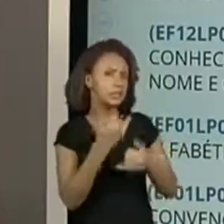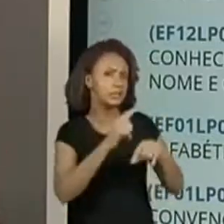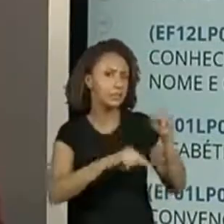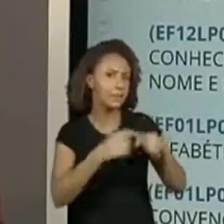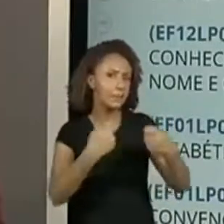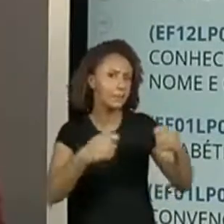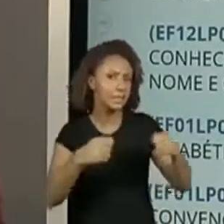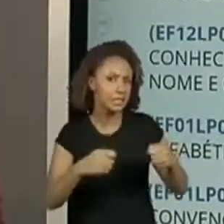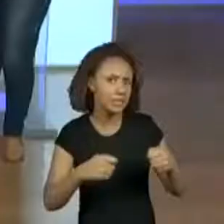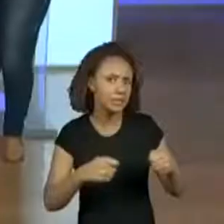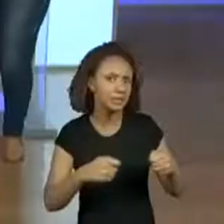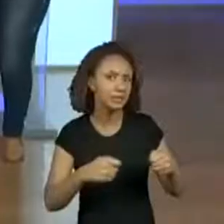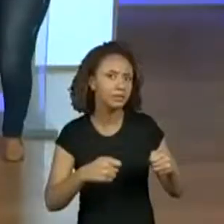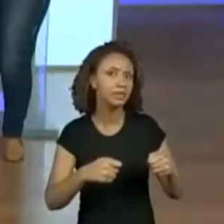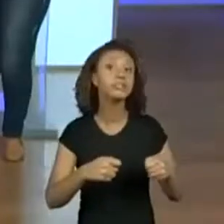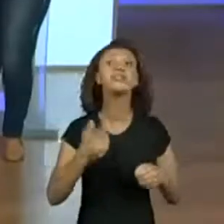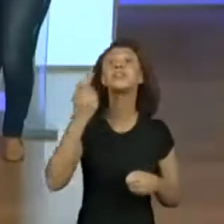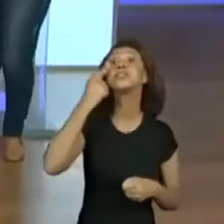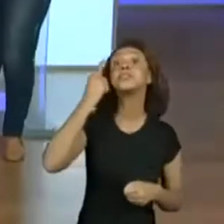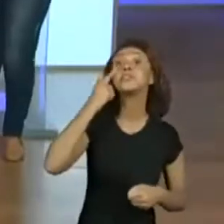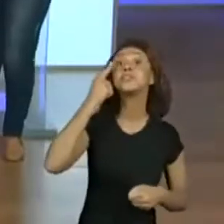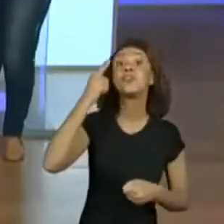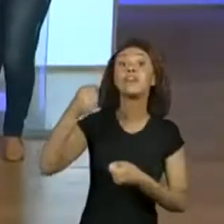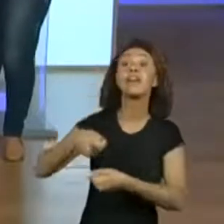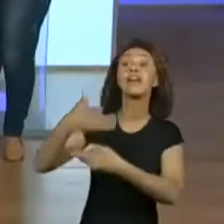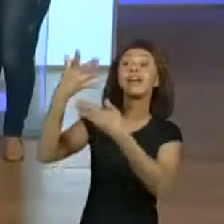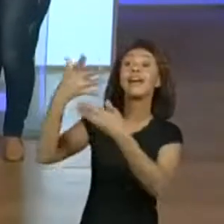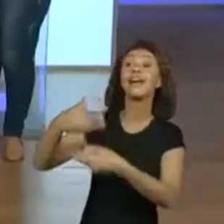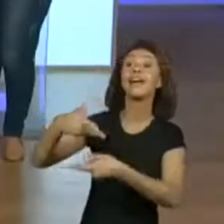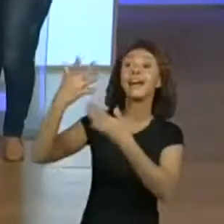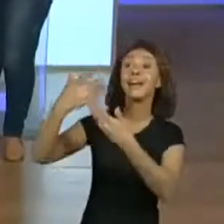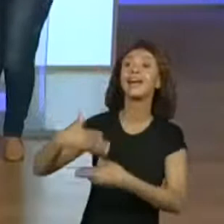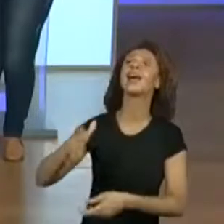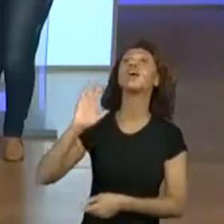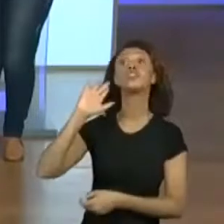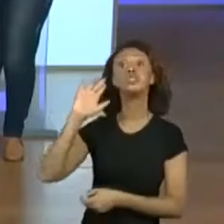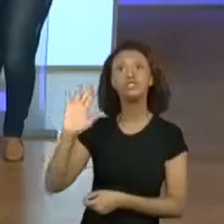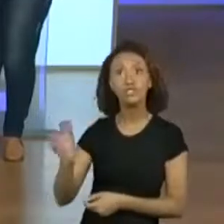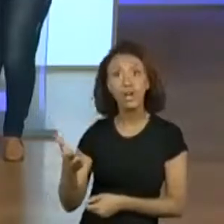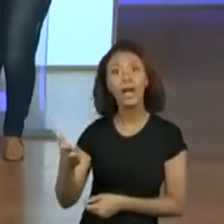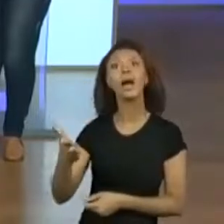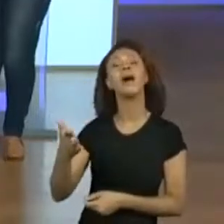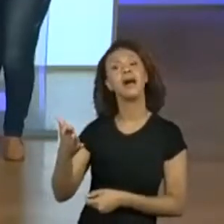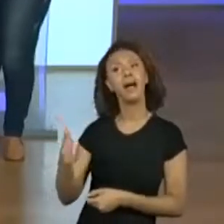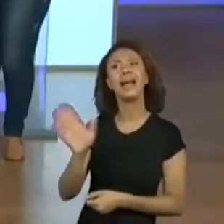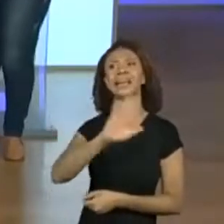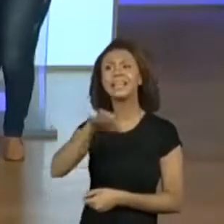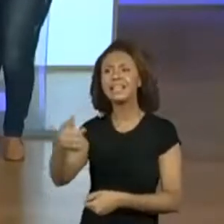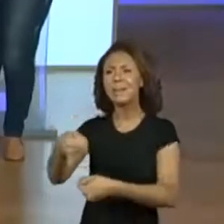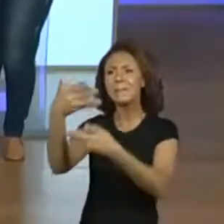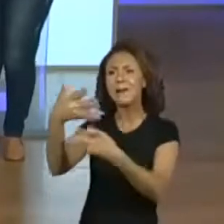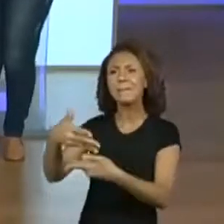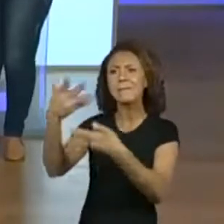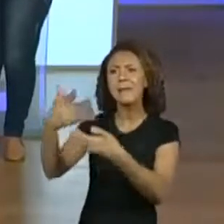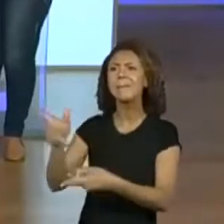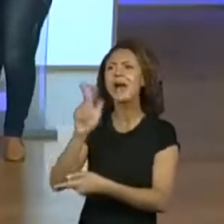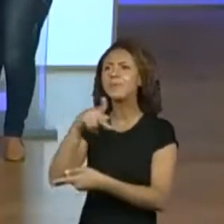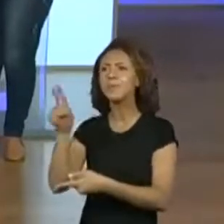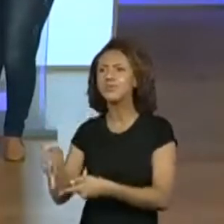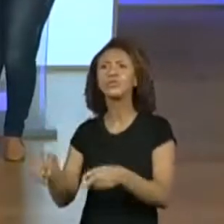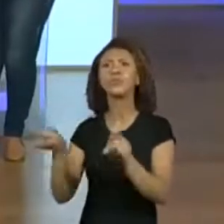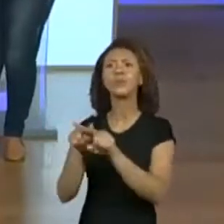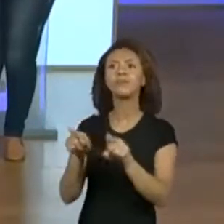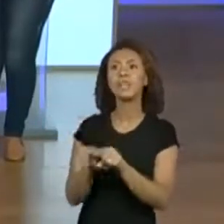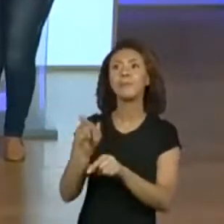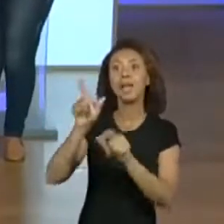objeto? Vamos lá, turminha. Já tem bastante criança participando junto, né? Pelo chat com os professores. Tem as crianças que